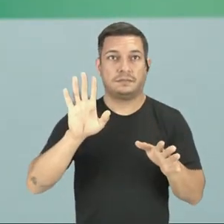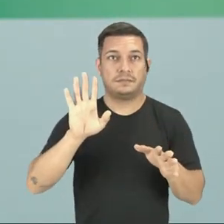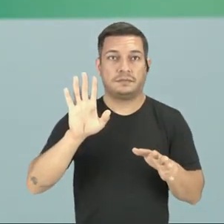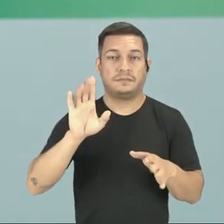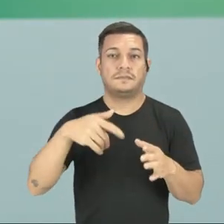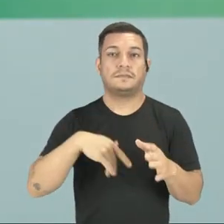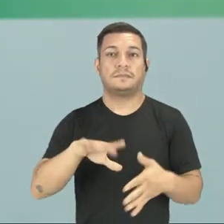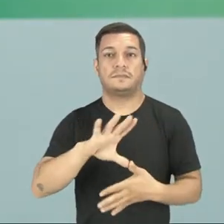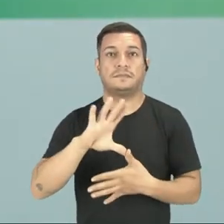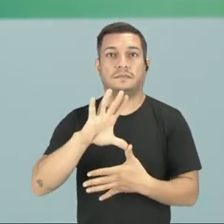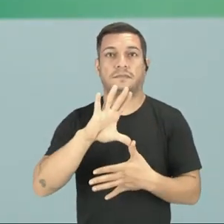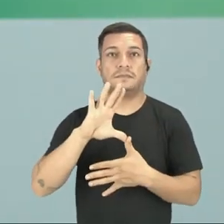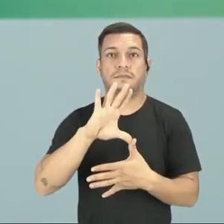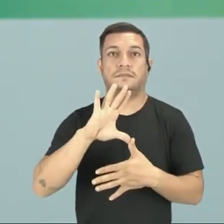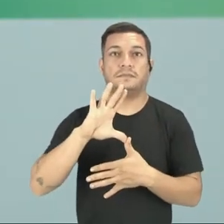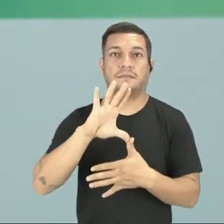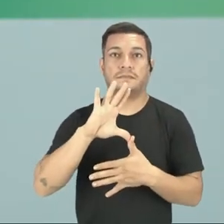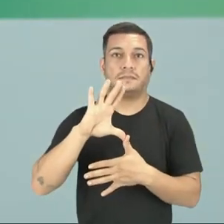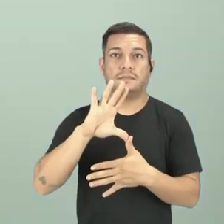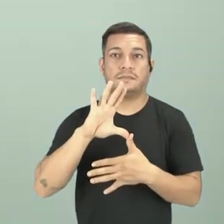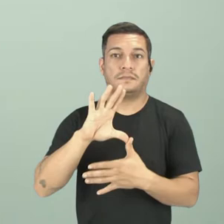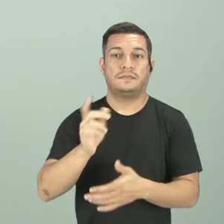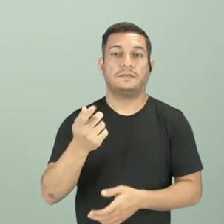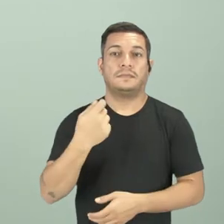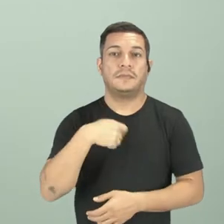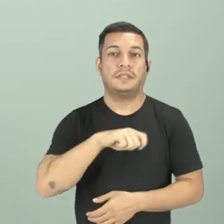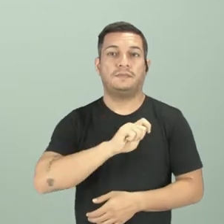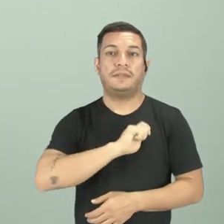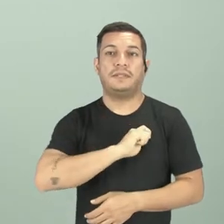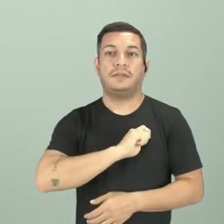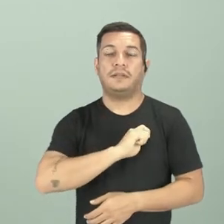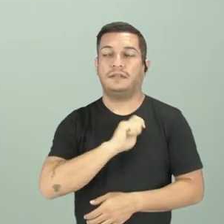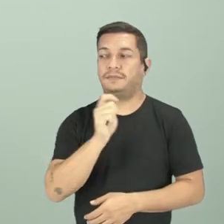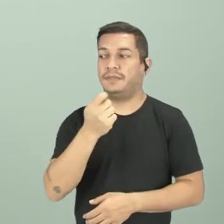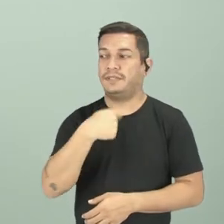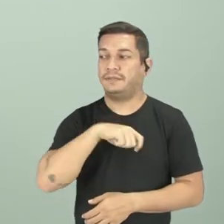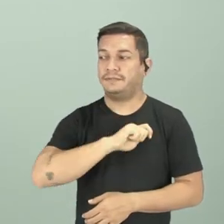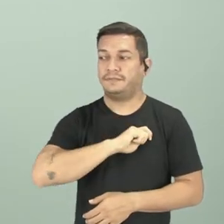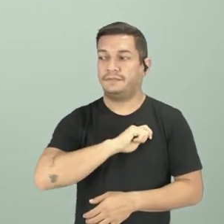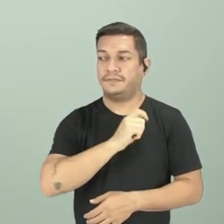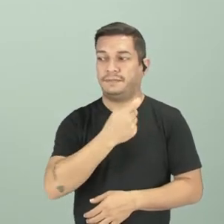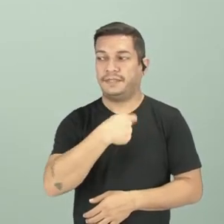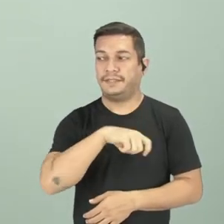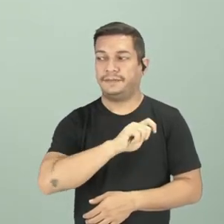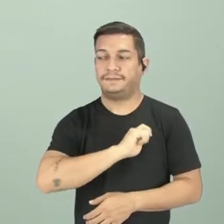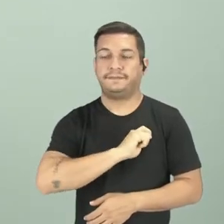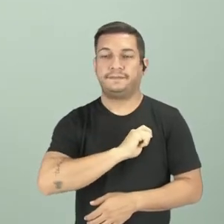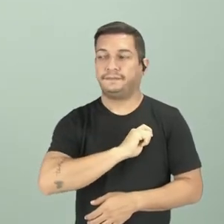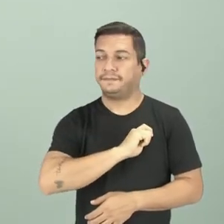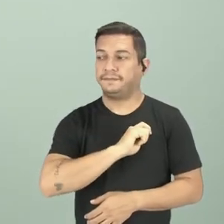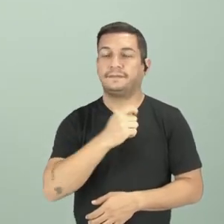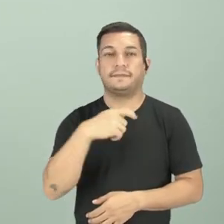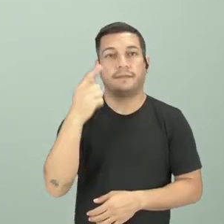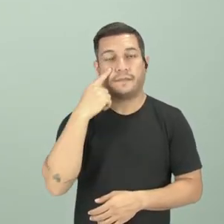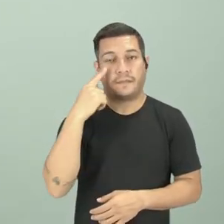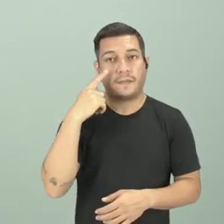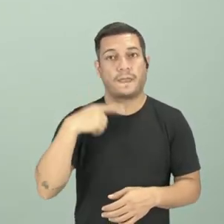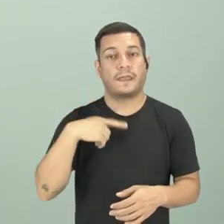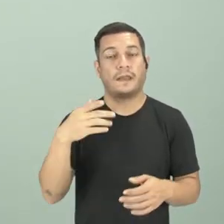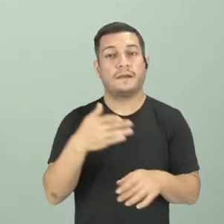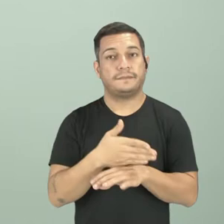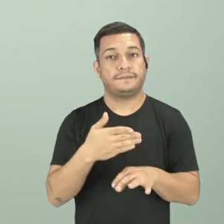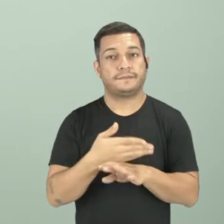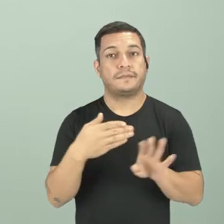independências. Nós teremos duas partes, né? A primeira parte vai ser nessa aula e a outra vocês estarão acessando posteriormente na nossa